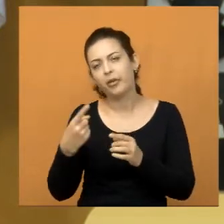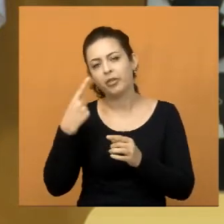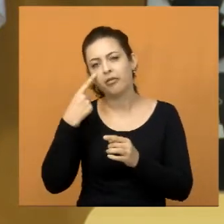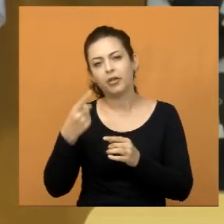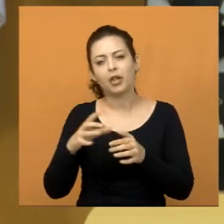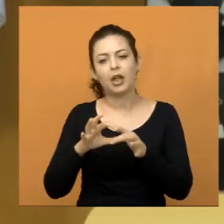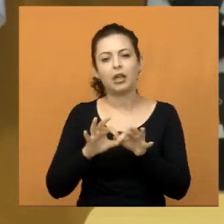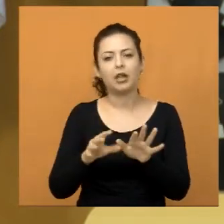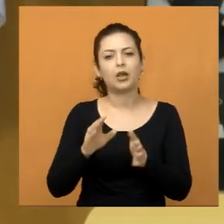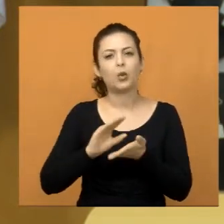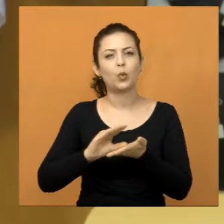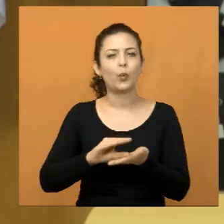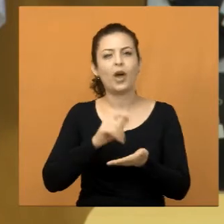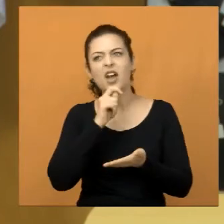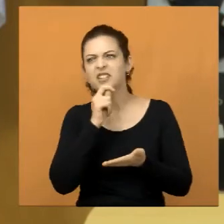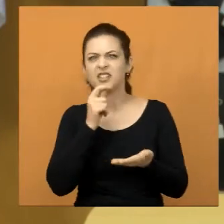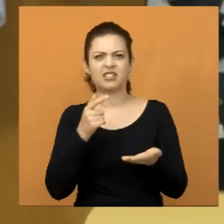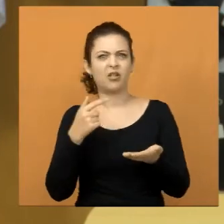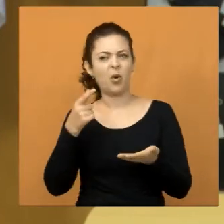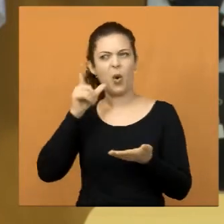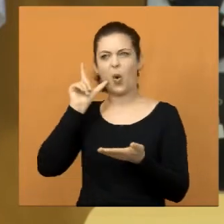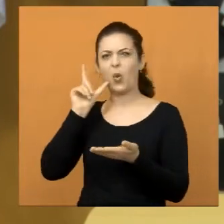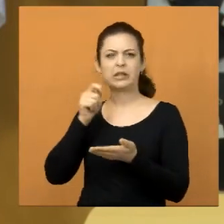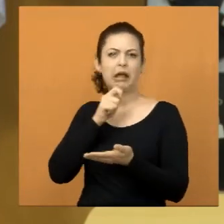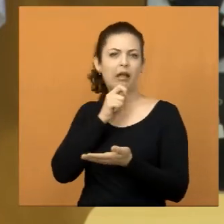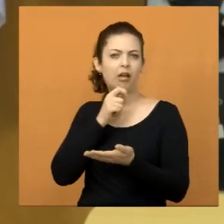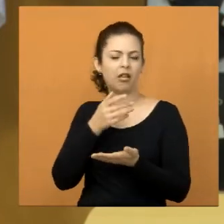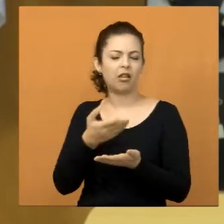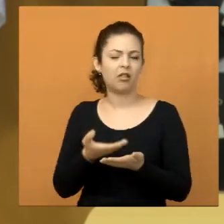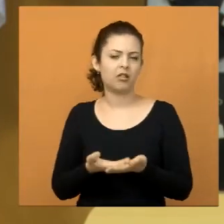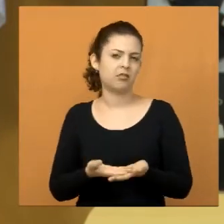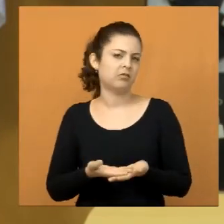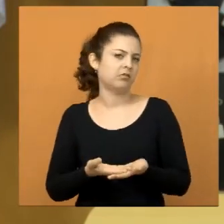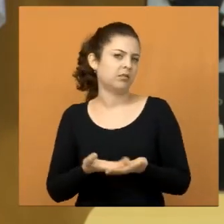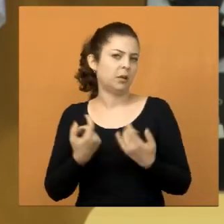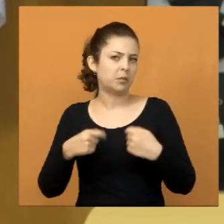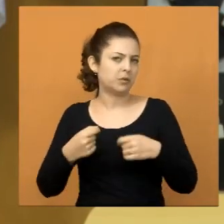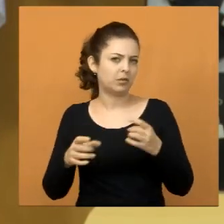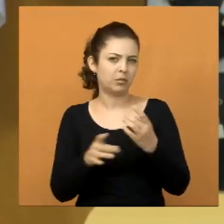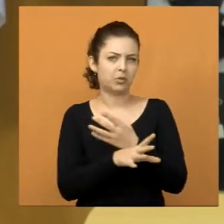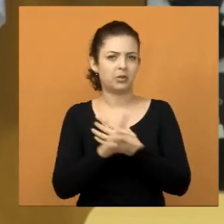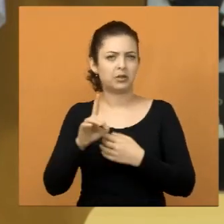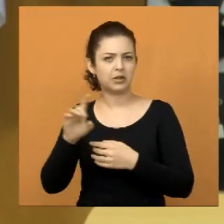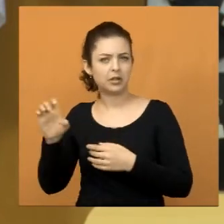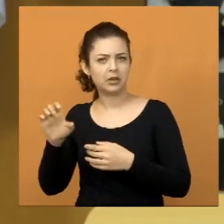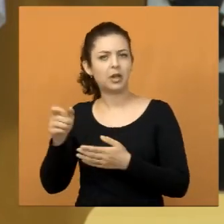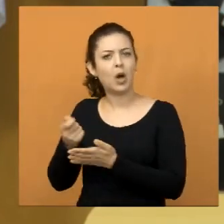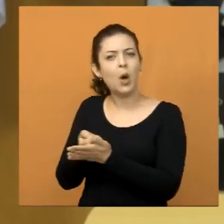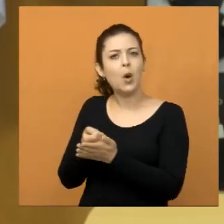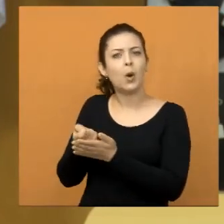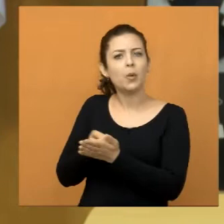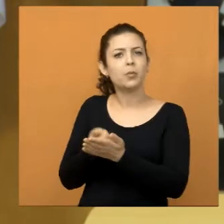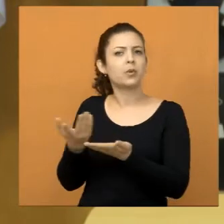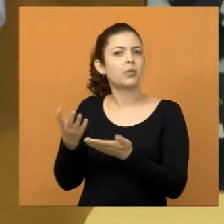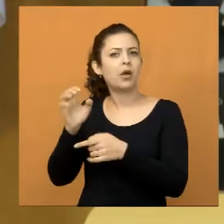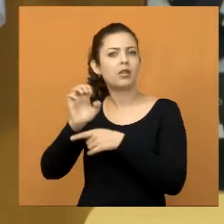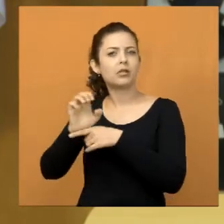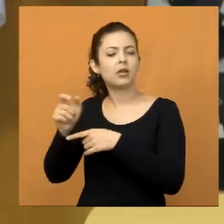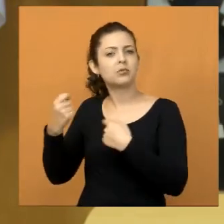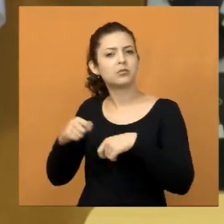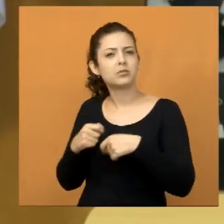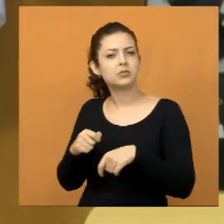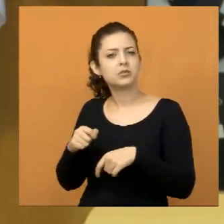ver a fundo, não assinaram ainda, até ontem não tinham assinado ainda. Então, nós queremos que a diretoria de ensino cobre essa providência do Estado.